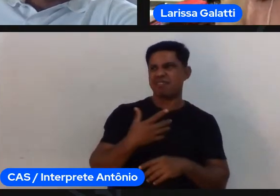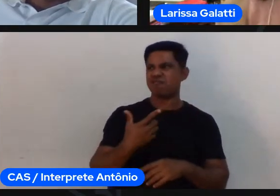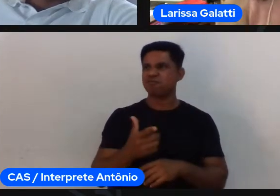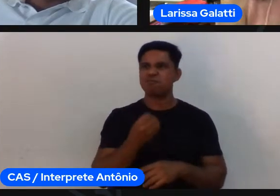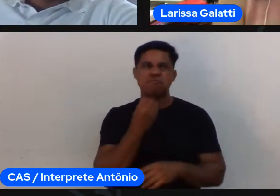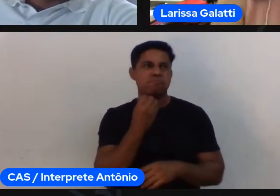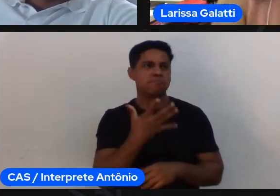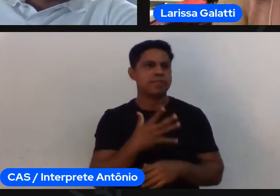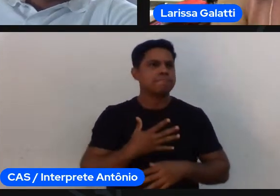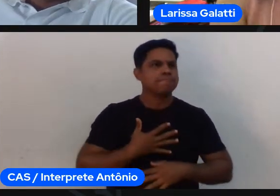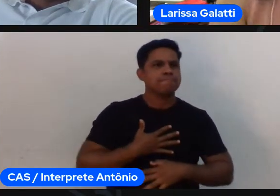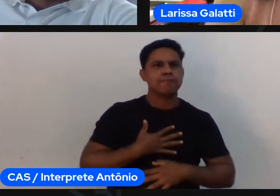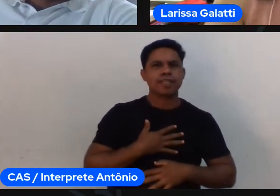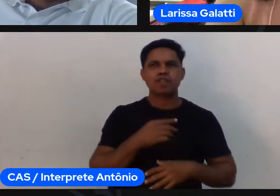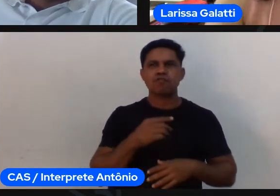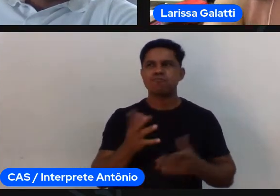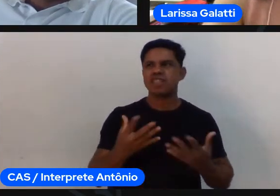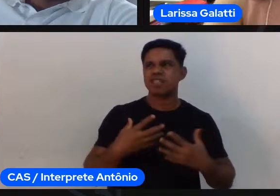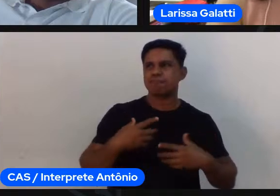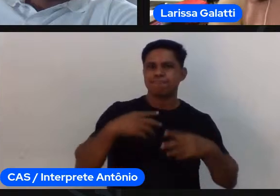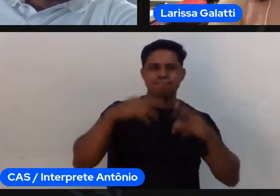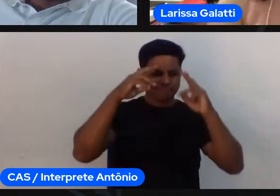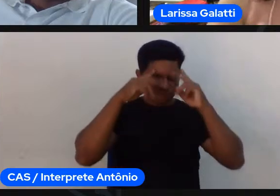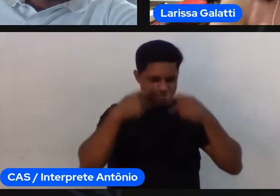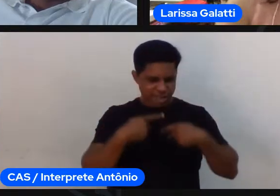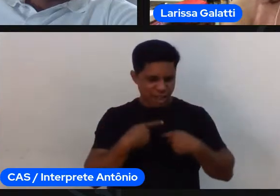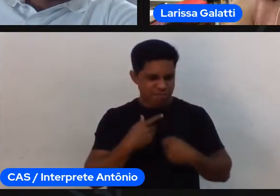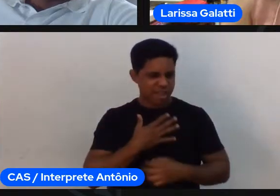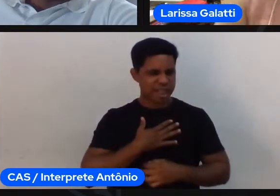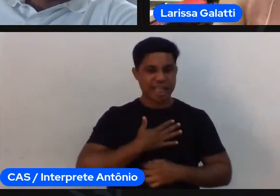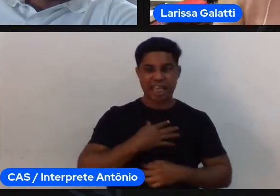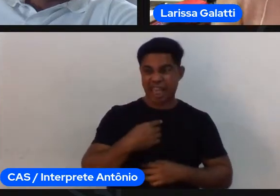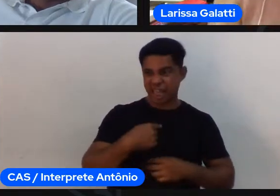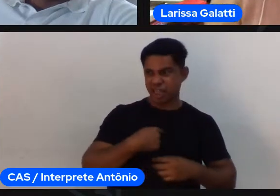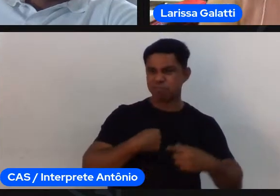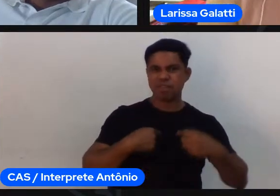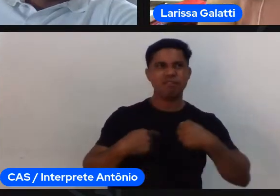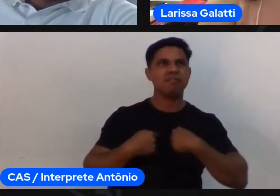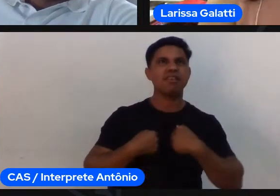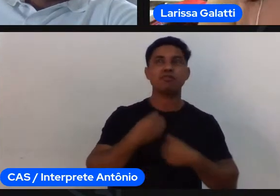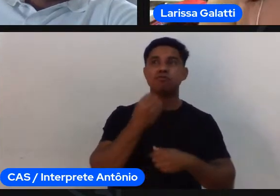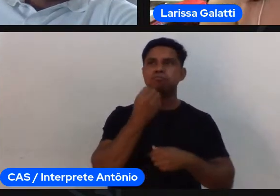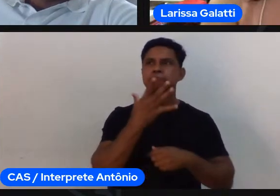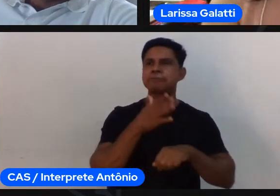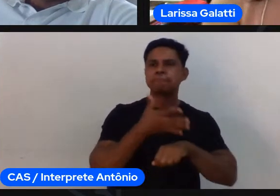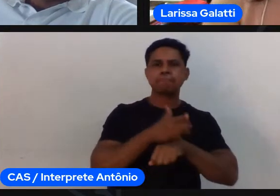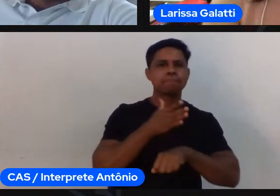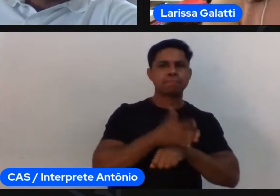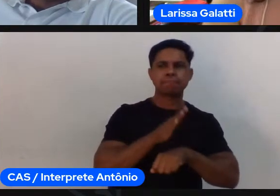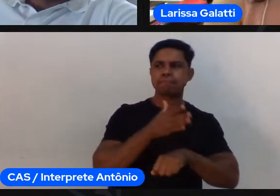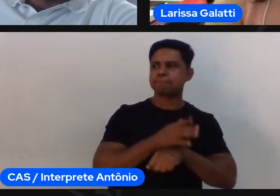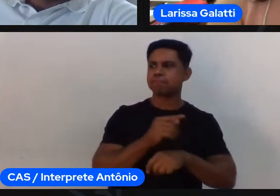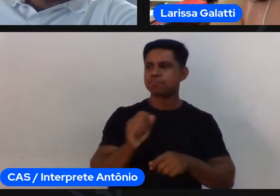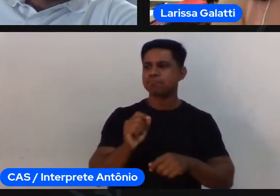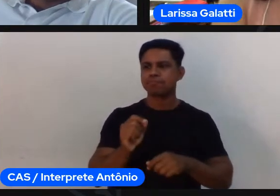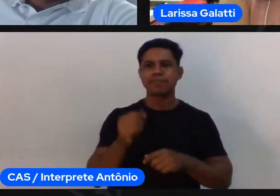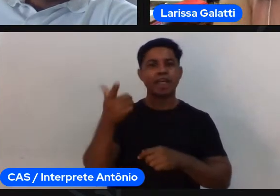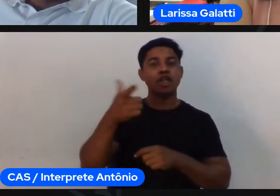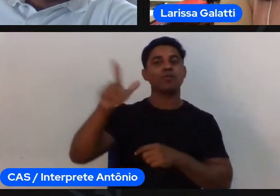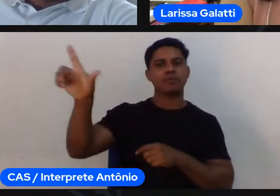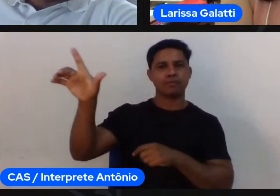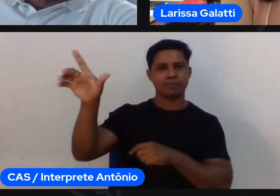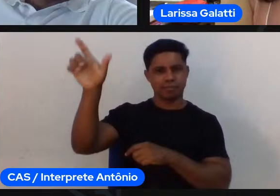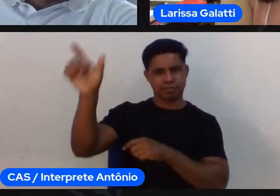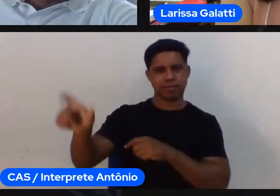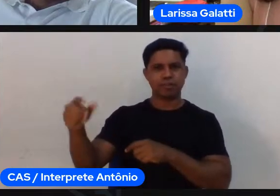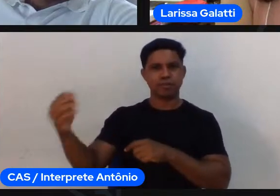eu tava me achando porque nossa olha como eu me conecto com essas pessoas trouxe os treinadores pra dentro da universidade e aí